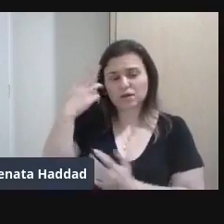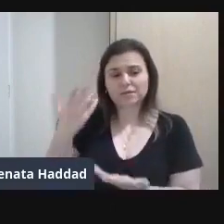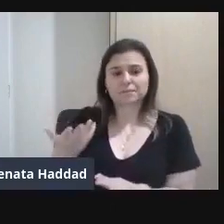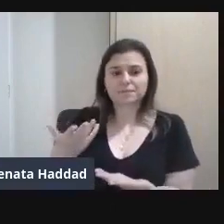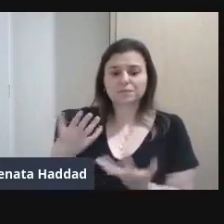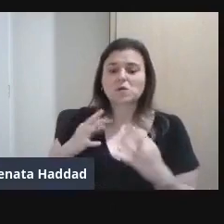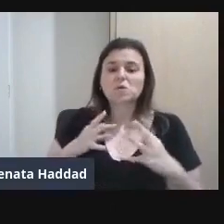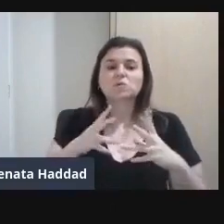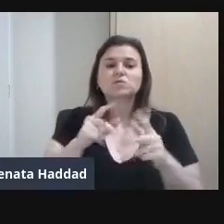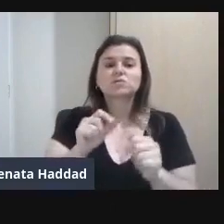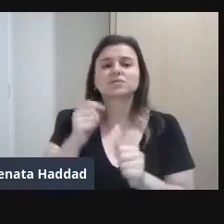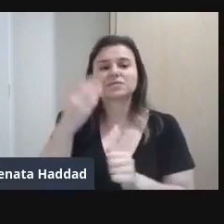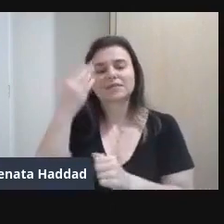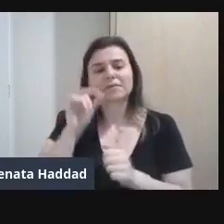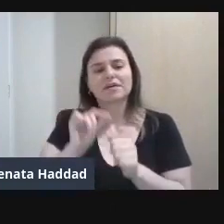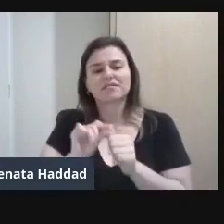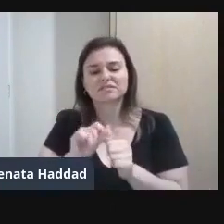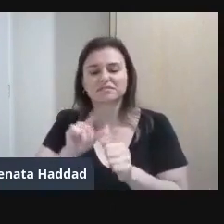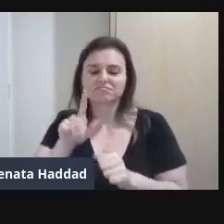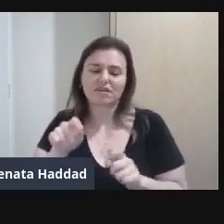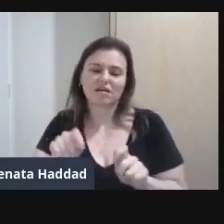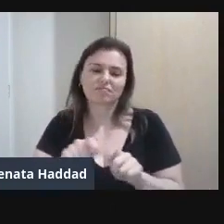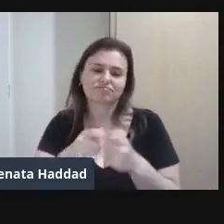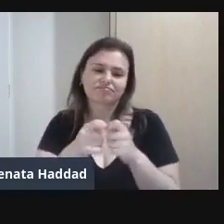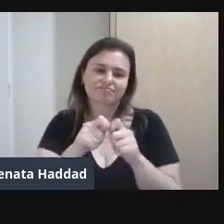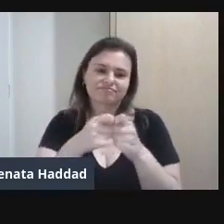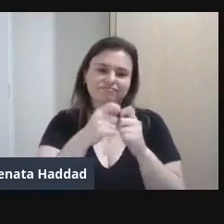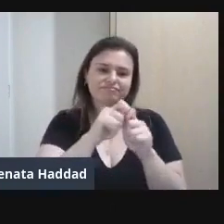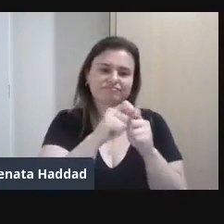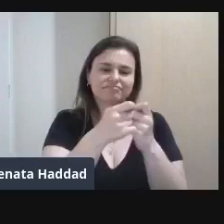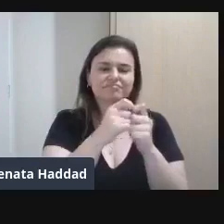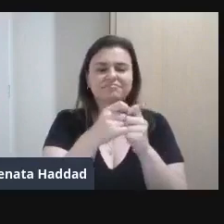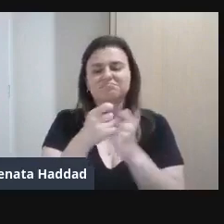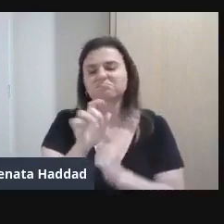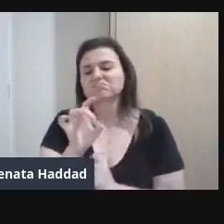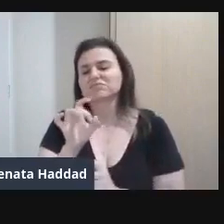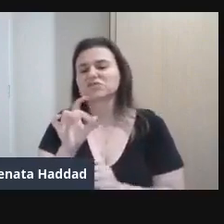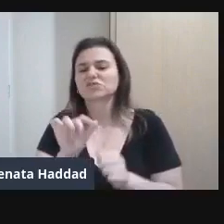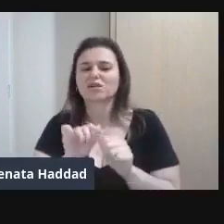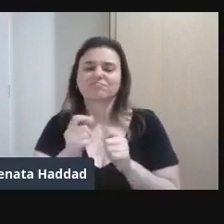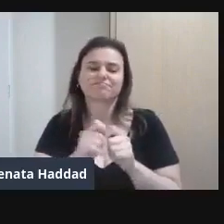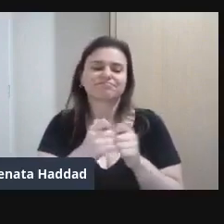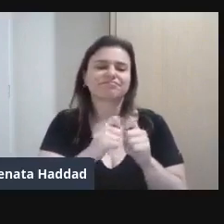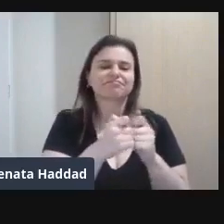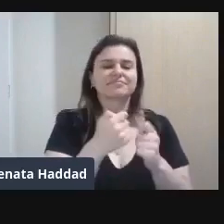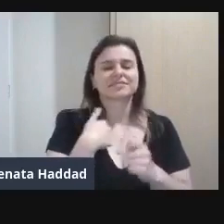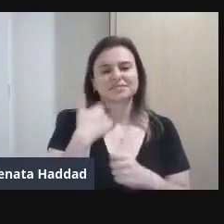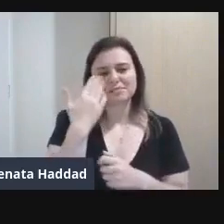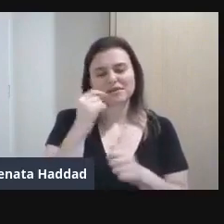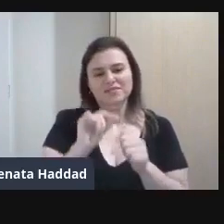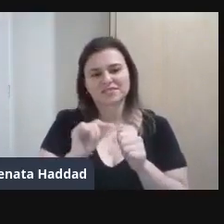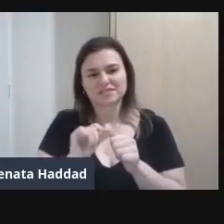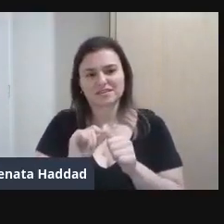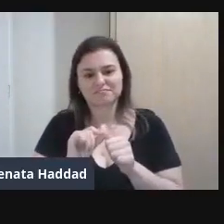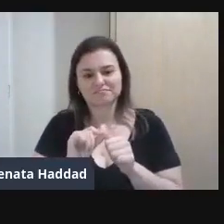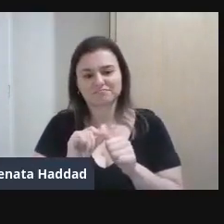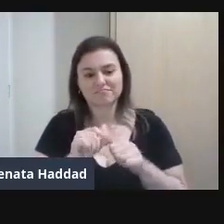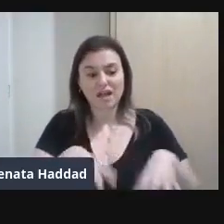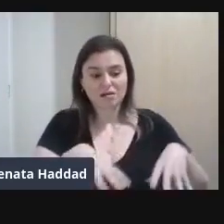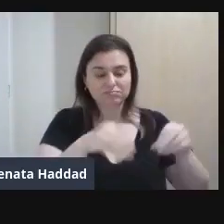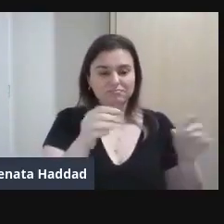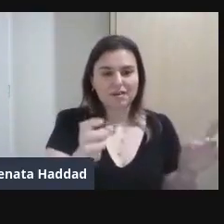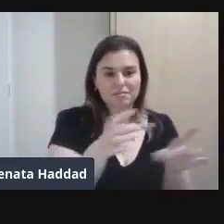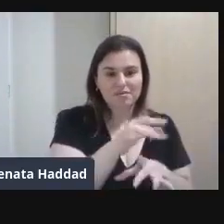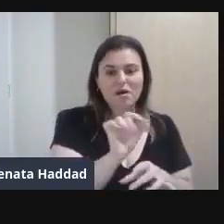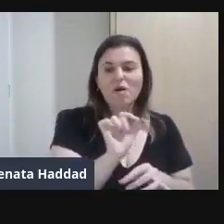sabia Fazer Era tecer Tecer Era tudo Que sabia Fazer E quando o palácio Ficou pronto O que